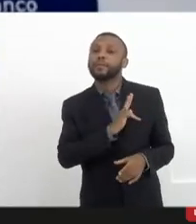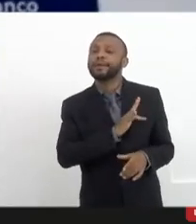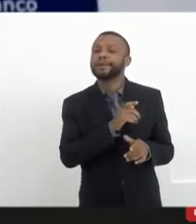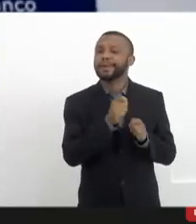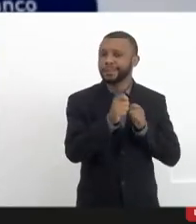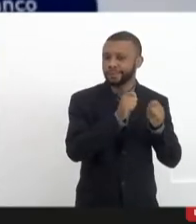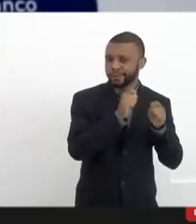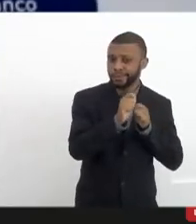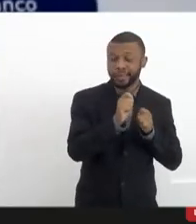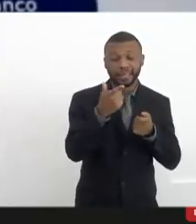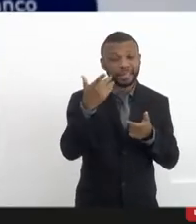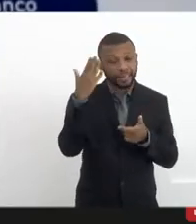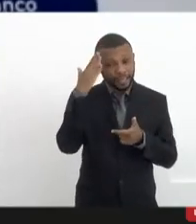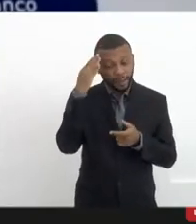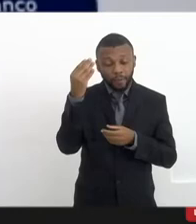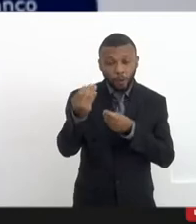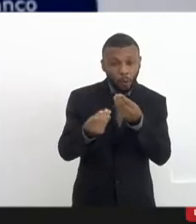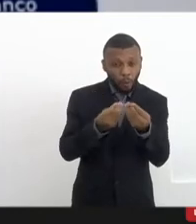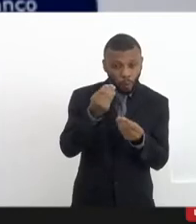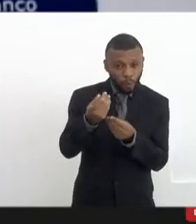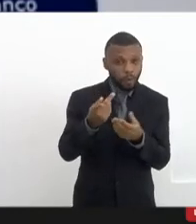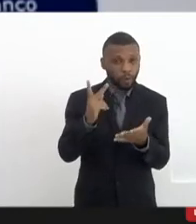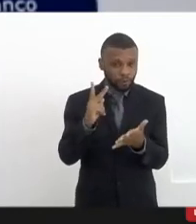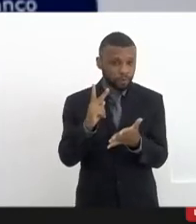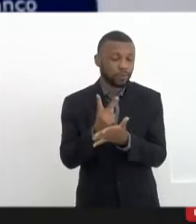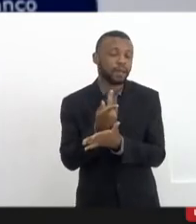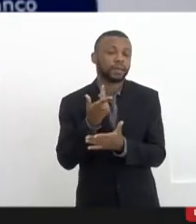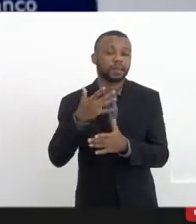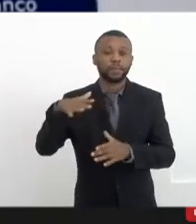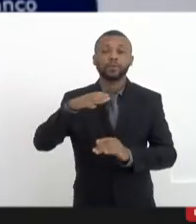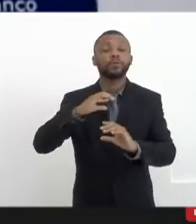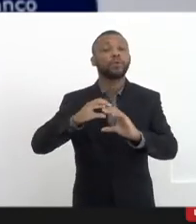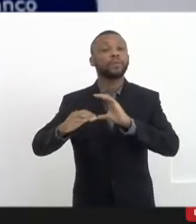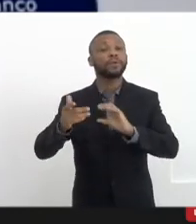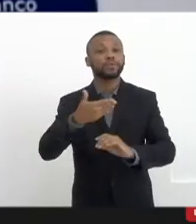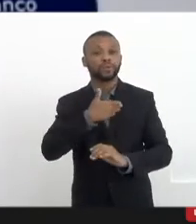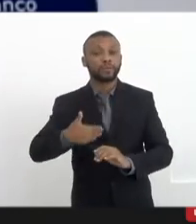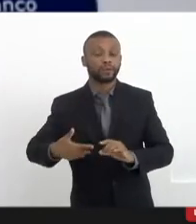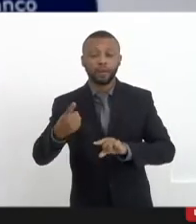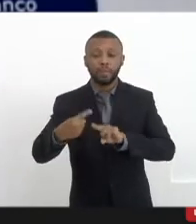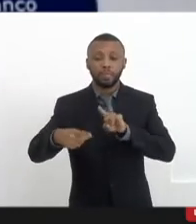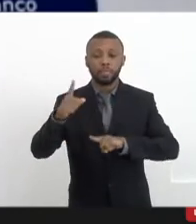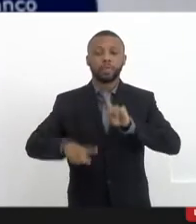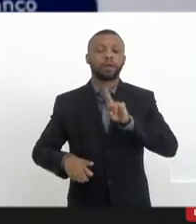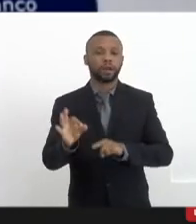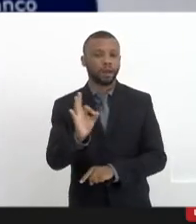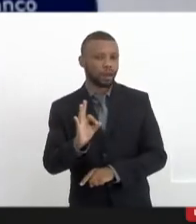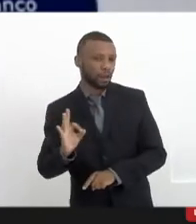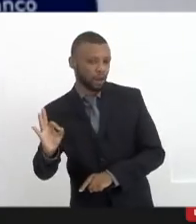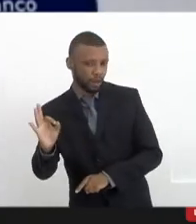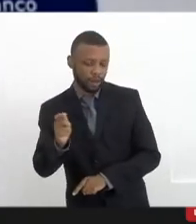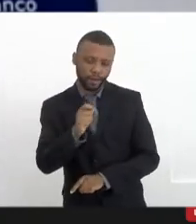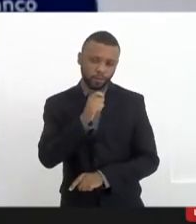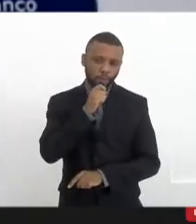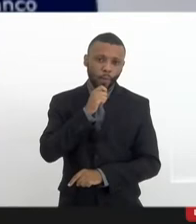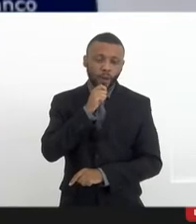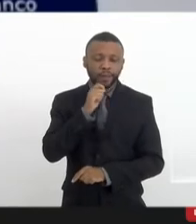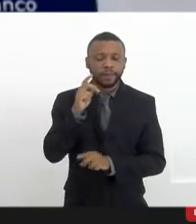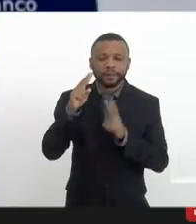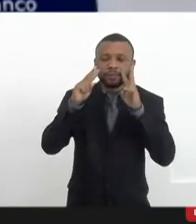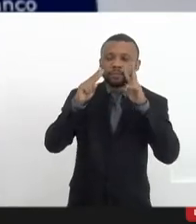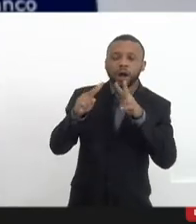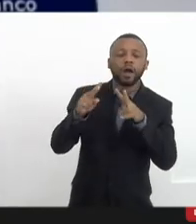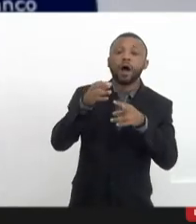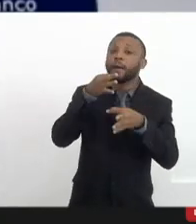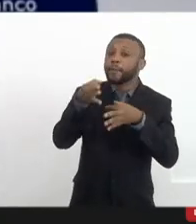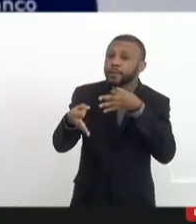comunitárias, nenhum ponto de comunicação no governo vai ter sucesso, excluindo aí as posições ideológicas.